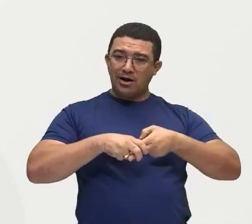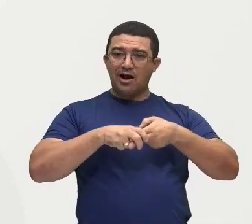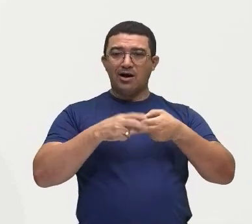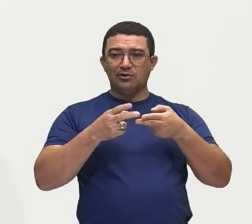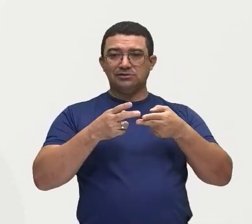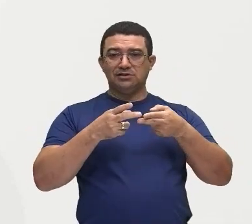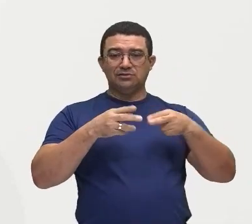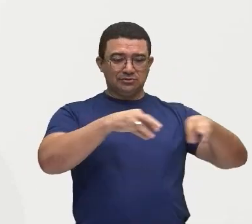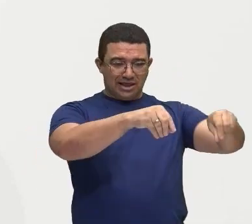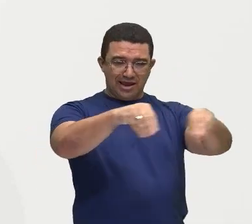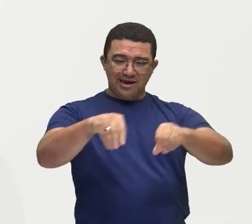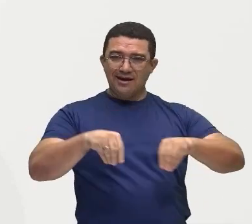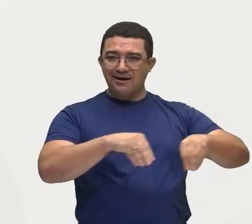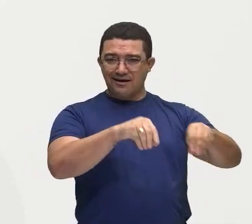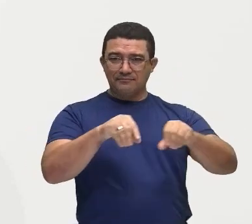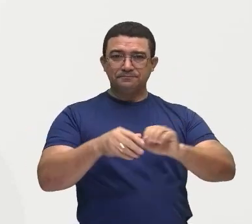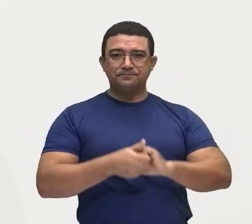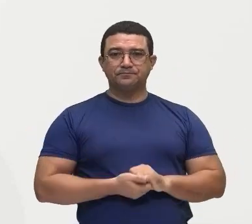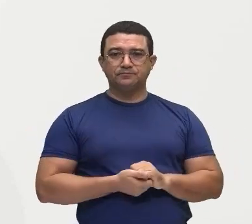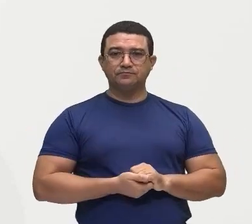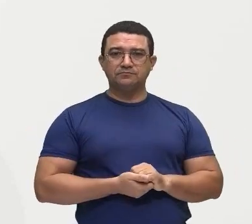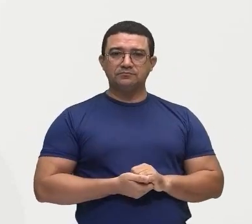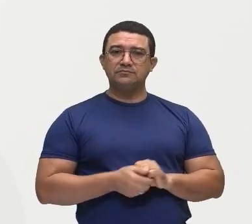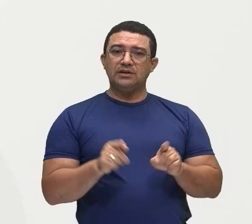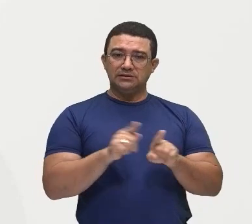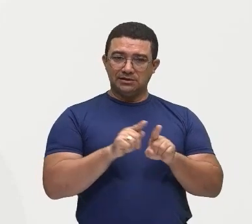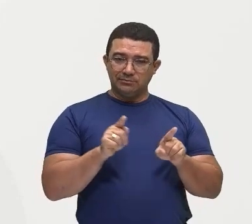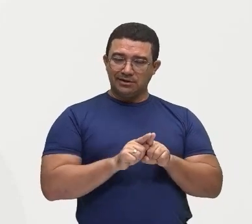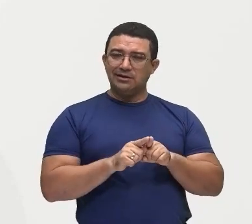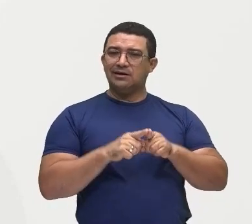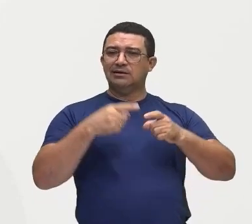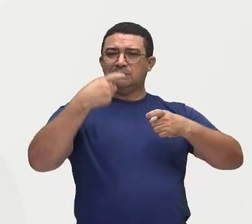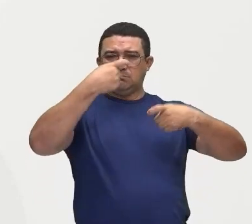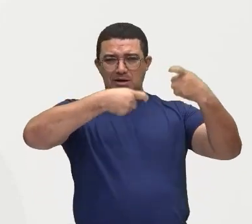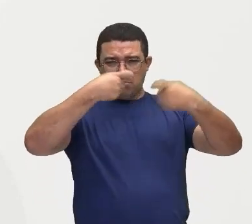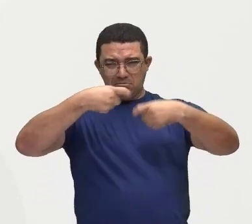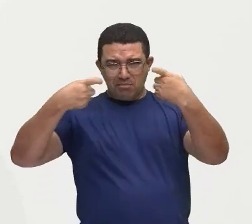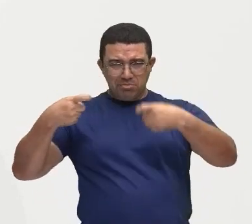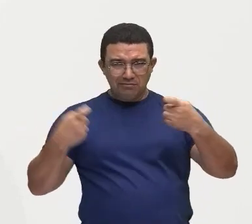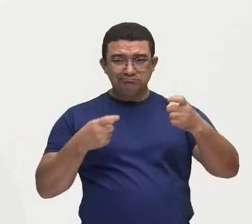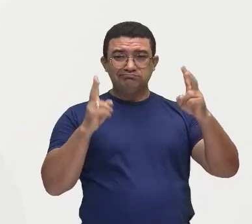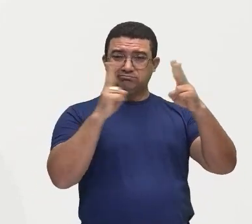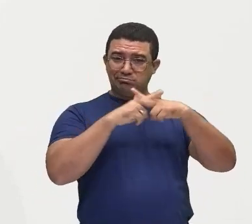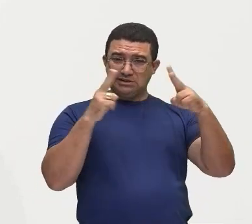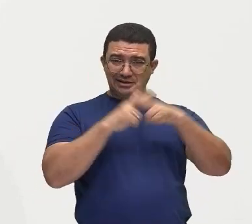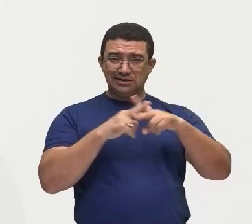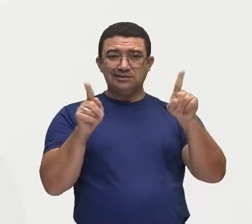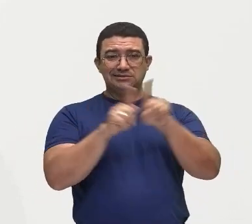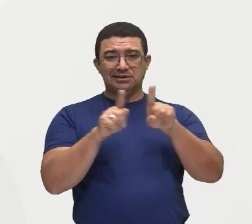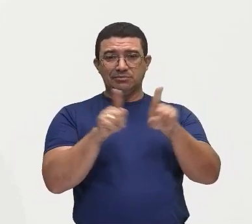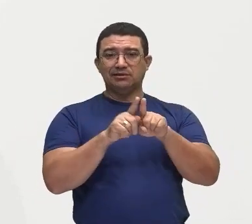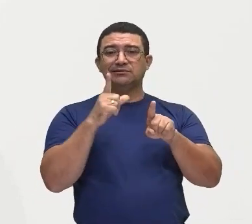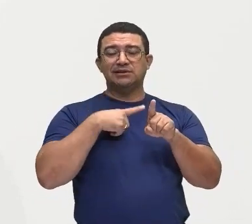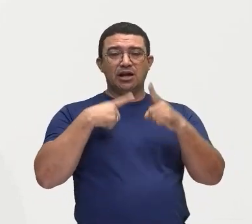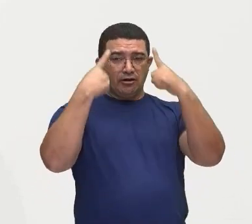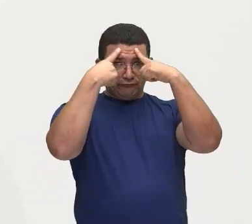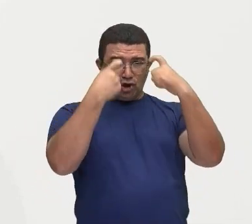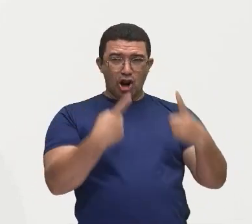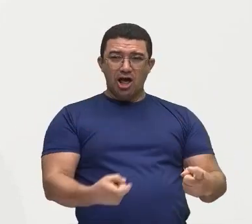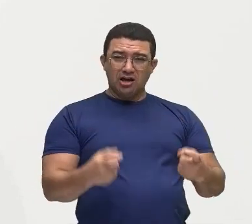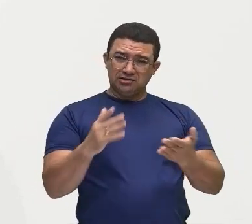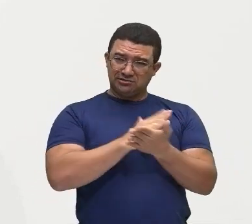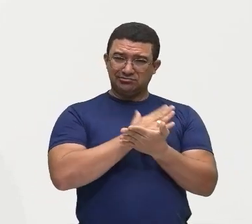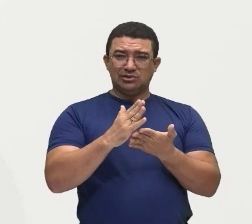territórios, lutas armadas também ocasionando inclusive a violência, Trazendo mortes,